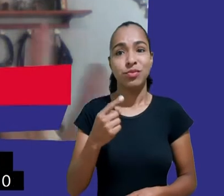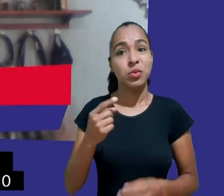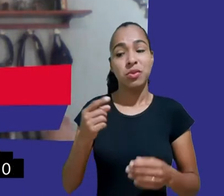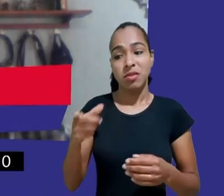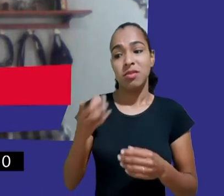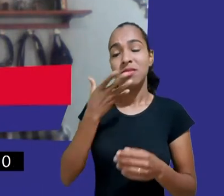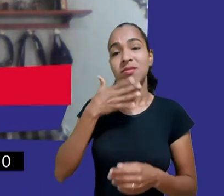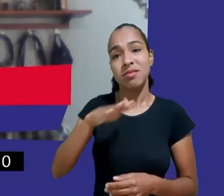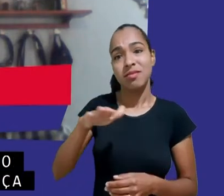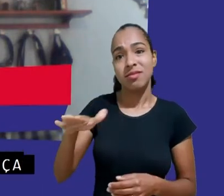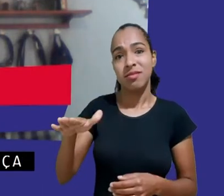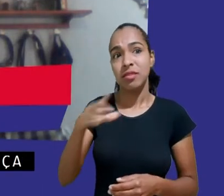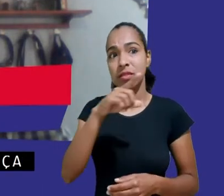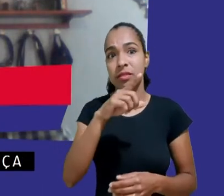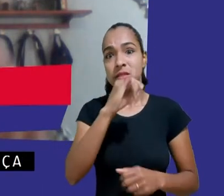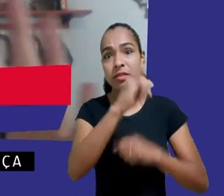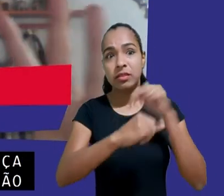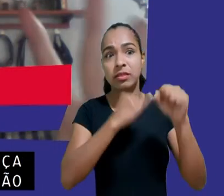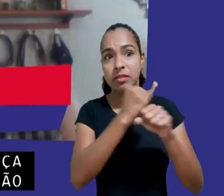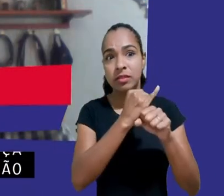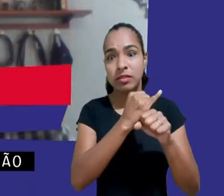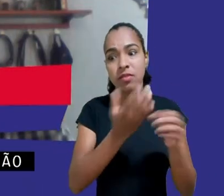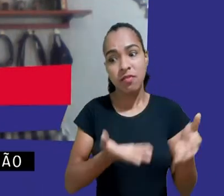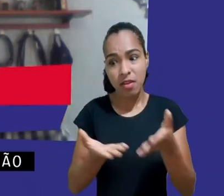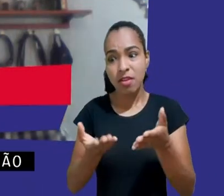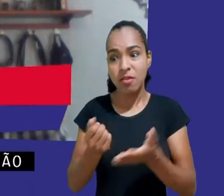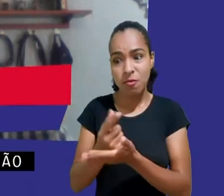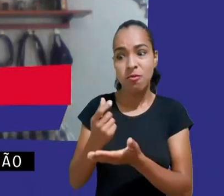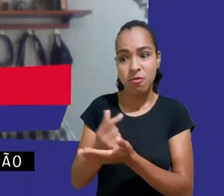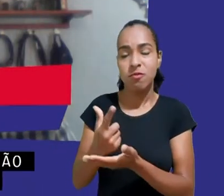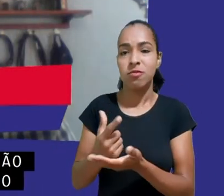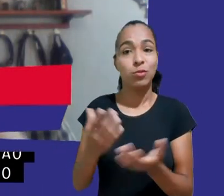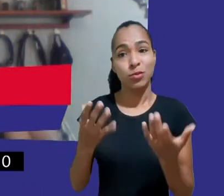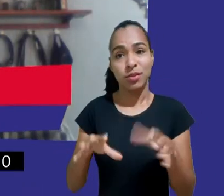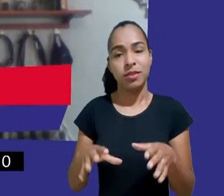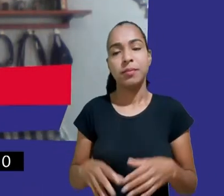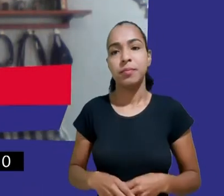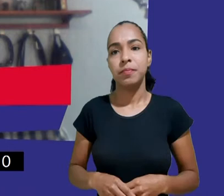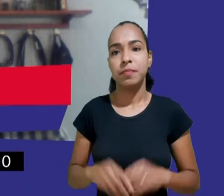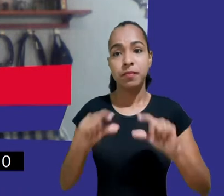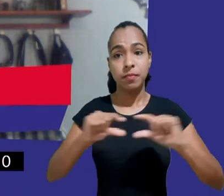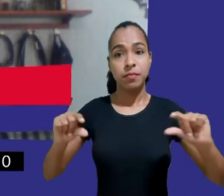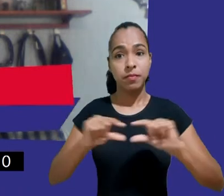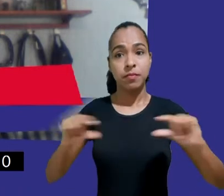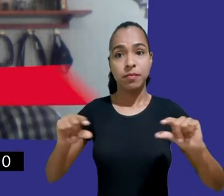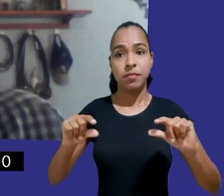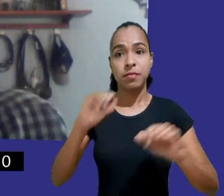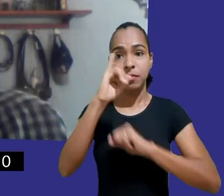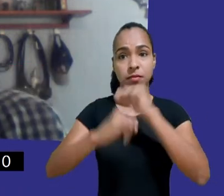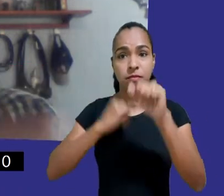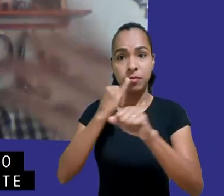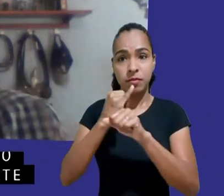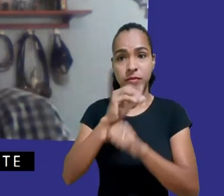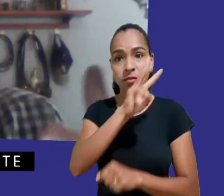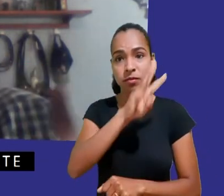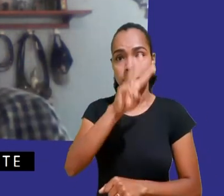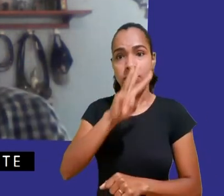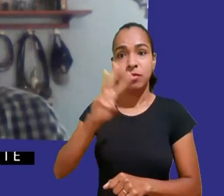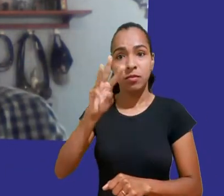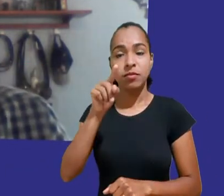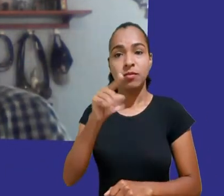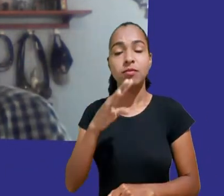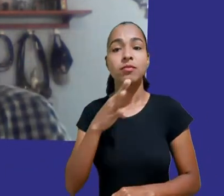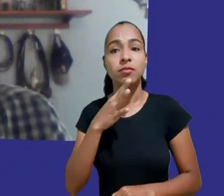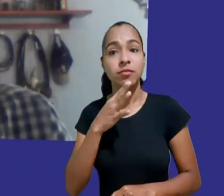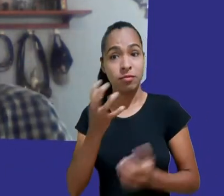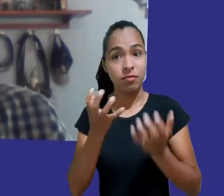A gente vai deixar aqui no chat o link para que você visite o site completo e conheça todos os materiais da campanha. Que na versão em português também conta com